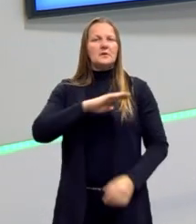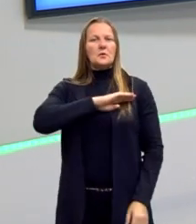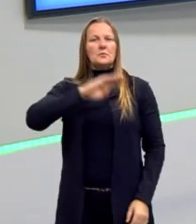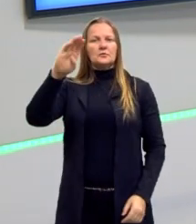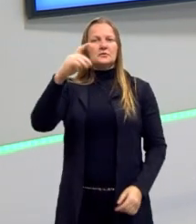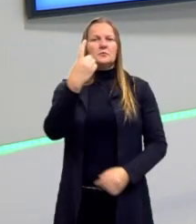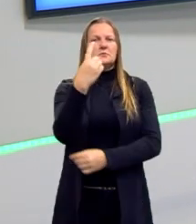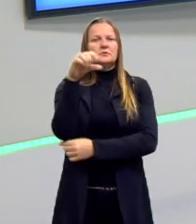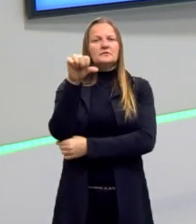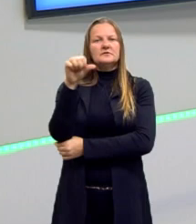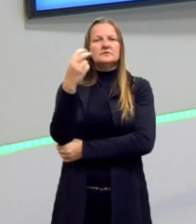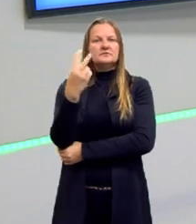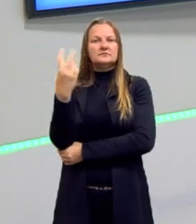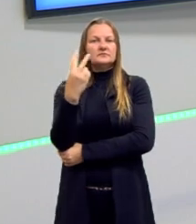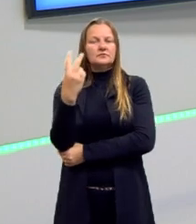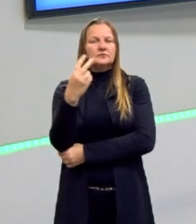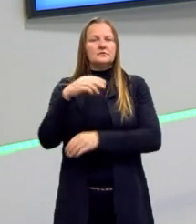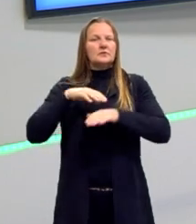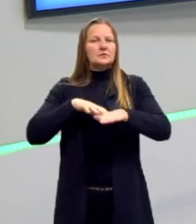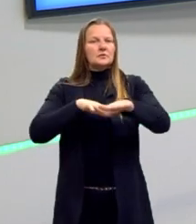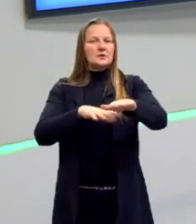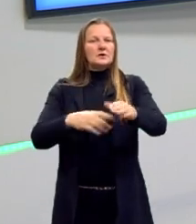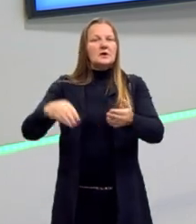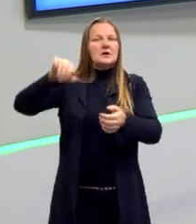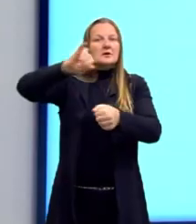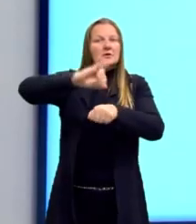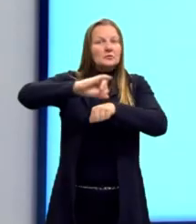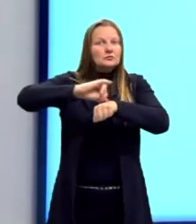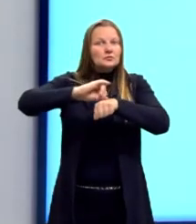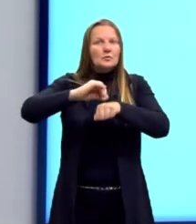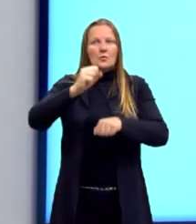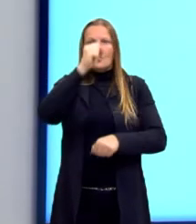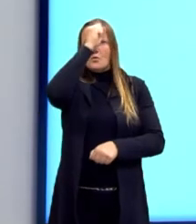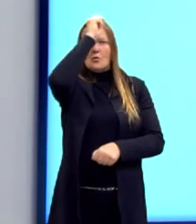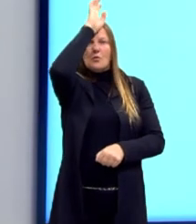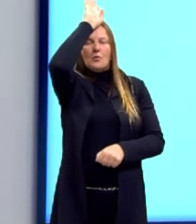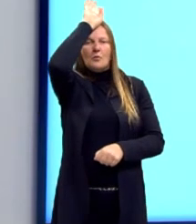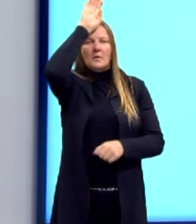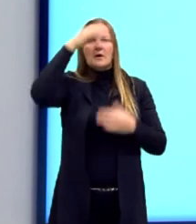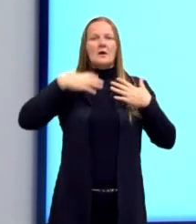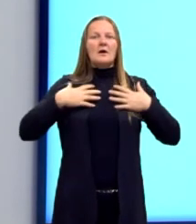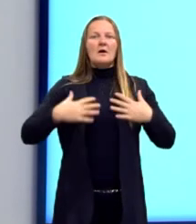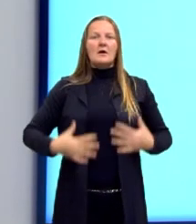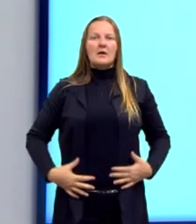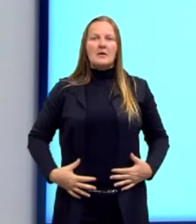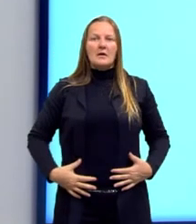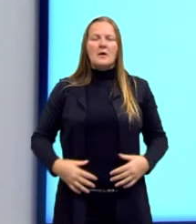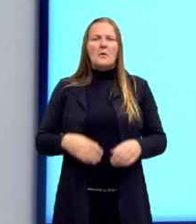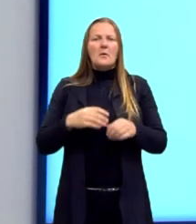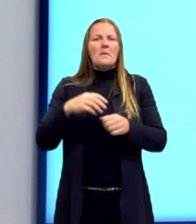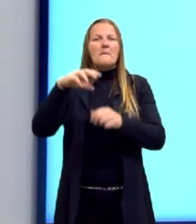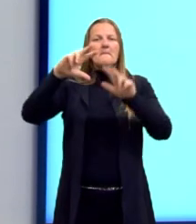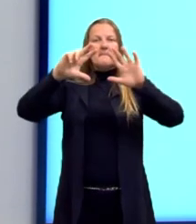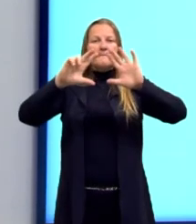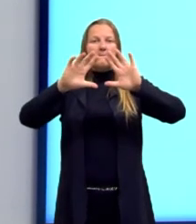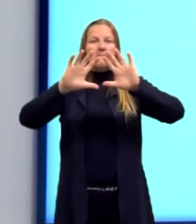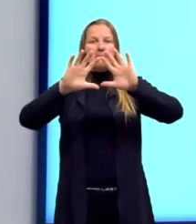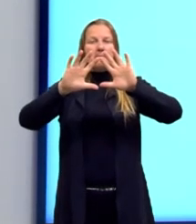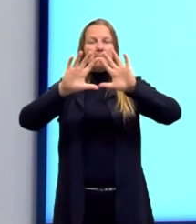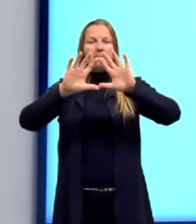1922, com a marcha sobre Roma, utilizando os camisas negras, que era uma milícia, um grupo